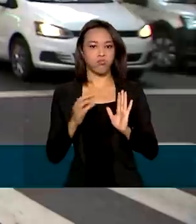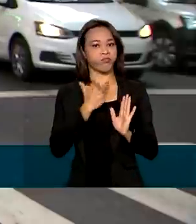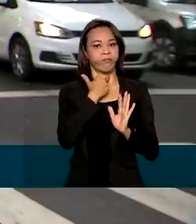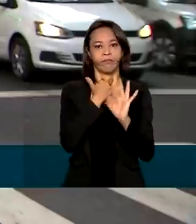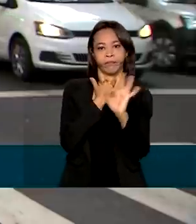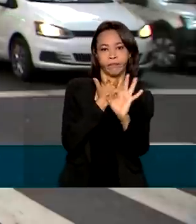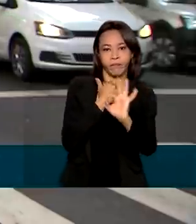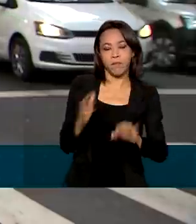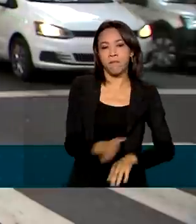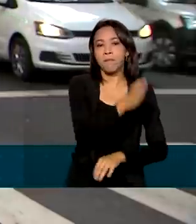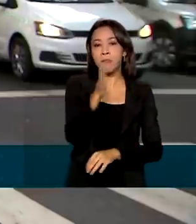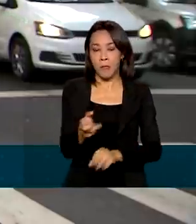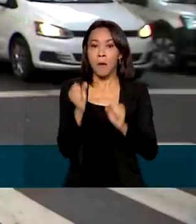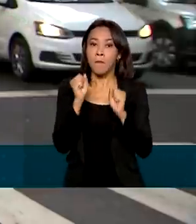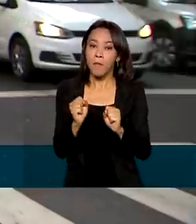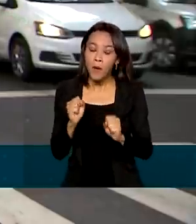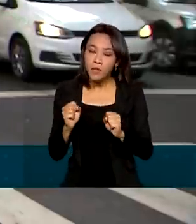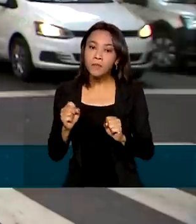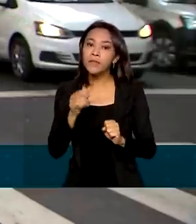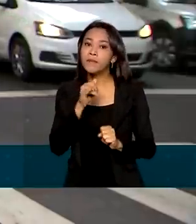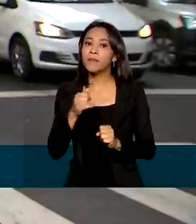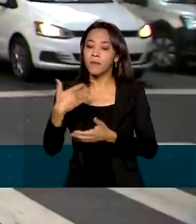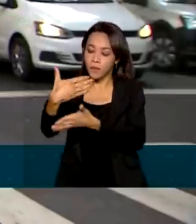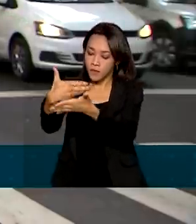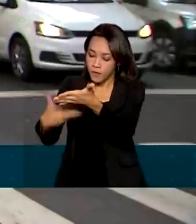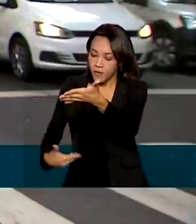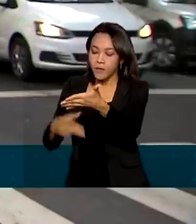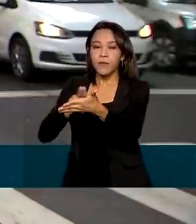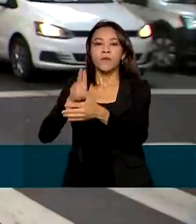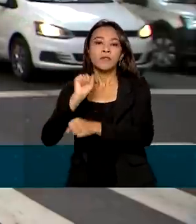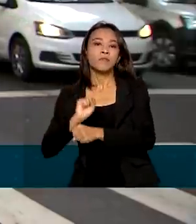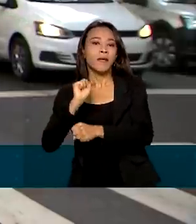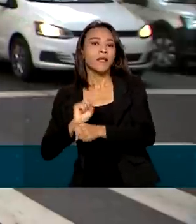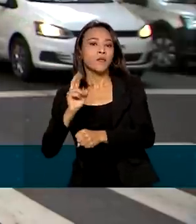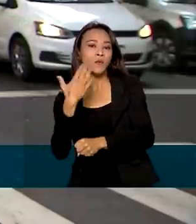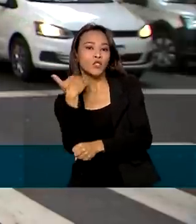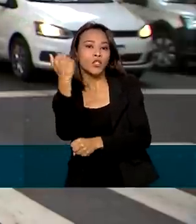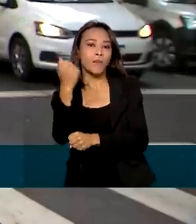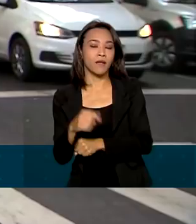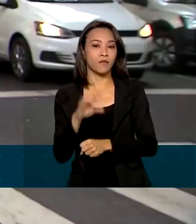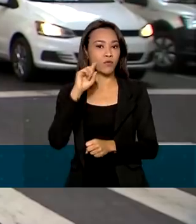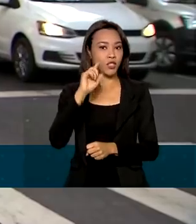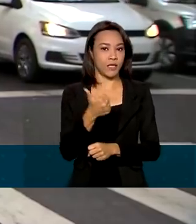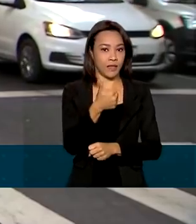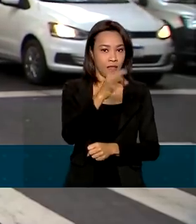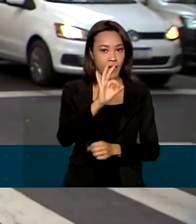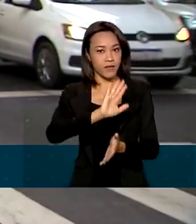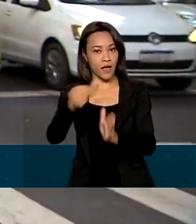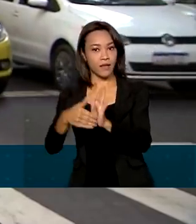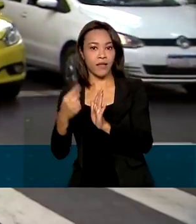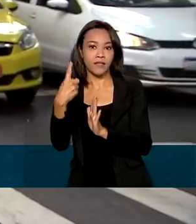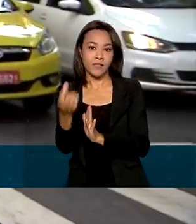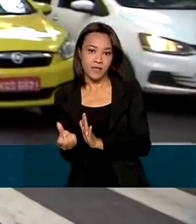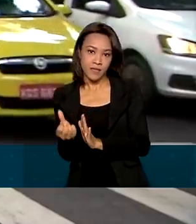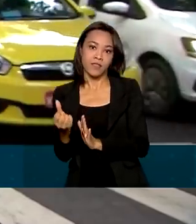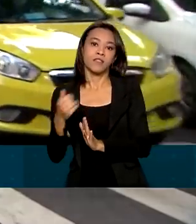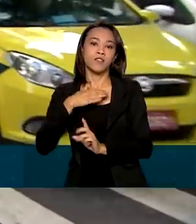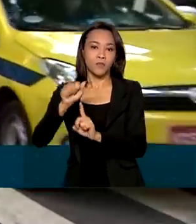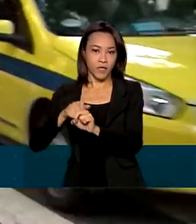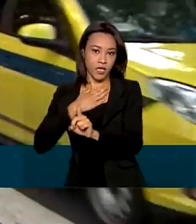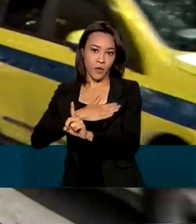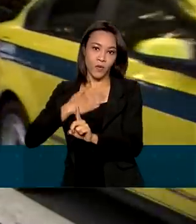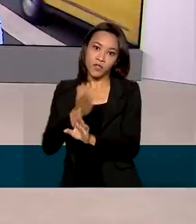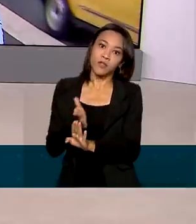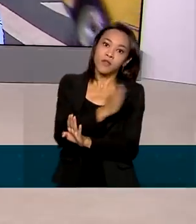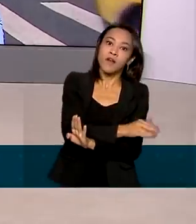poder manifestar interesse na lista de espera do SISU entre os dias 10 e 16 de agosto para as vagas que eventualmente não forem ocupadas.